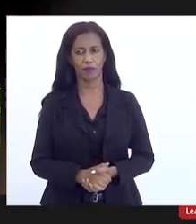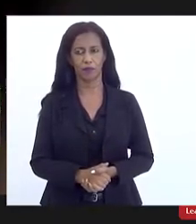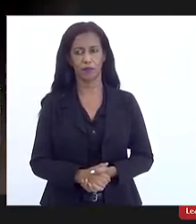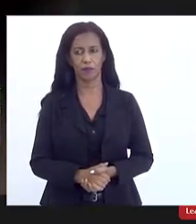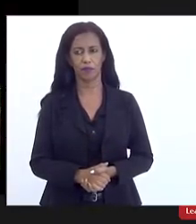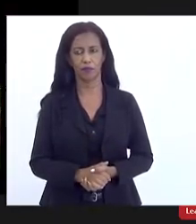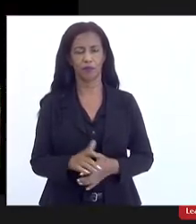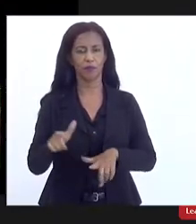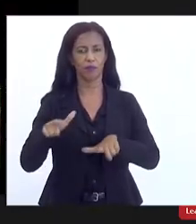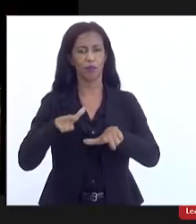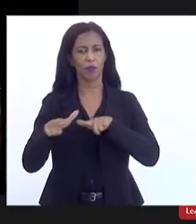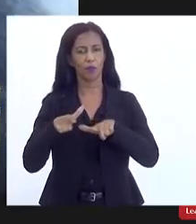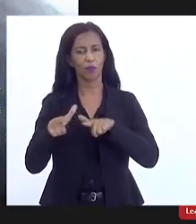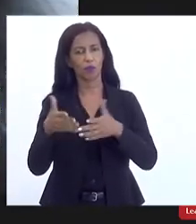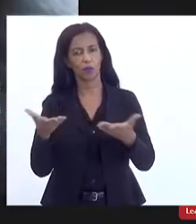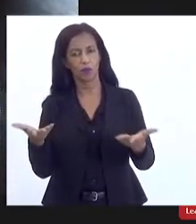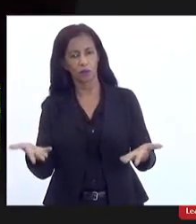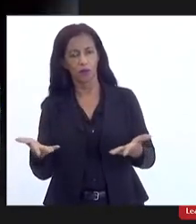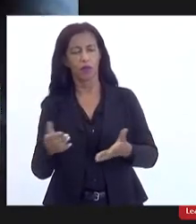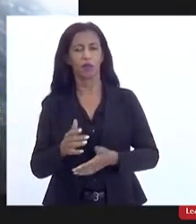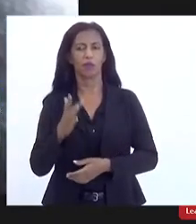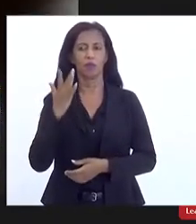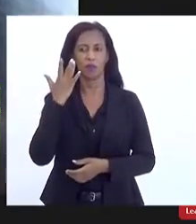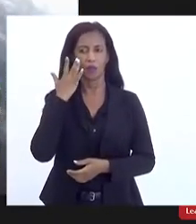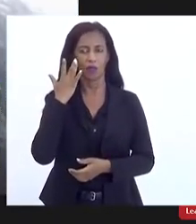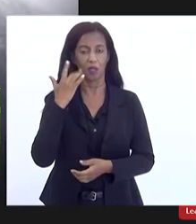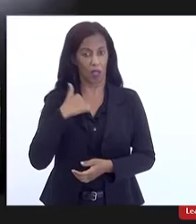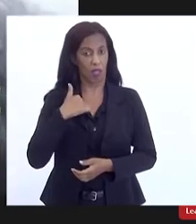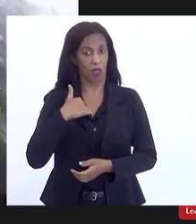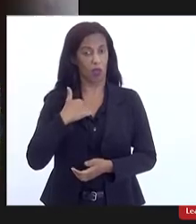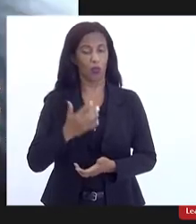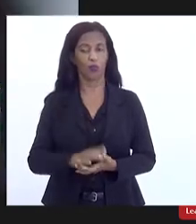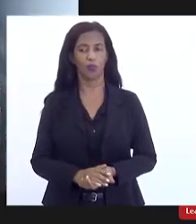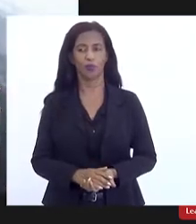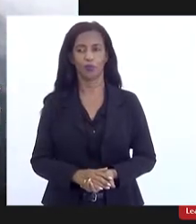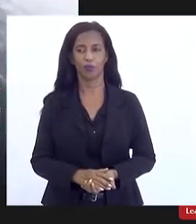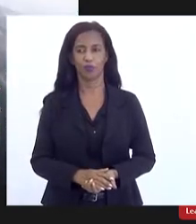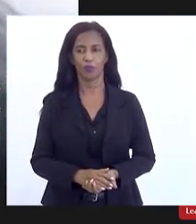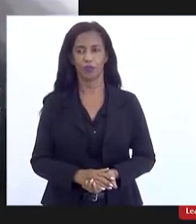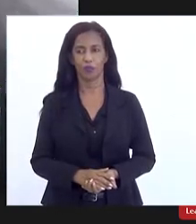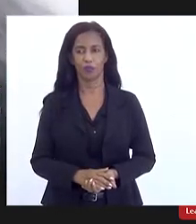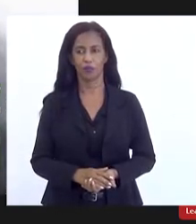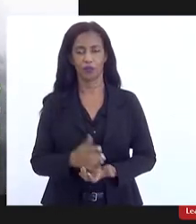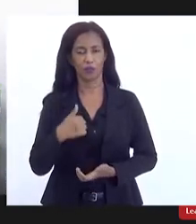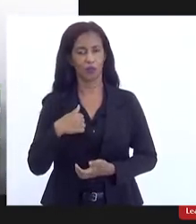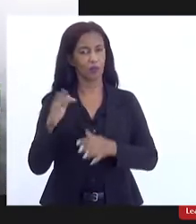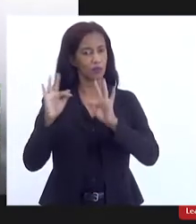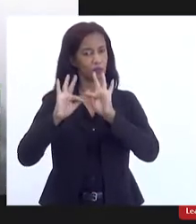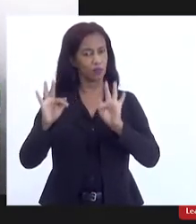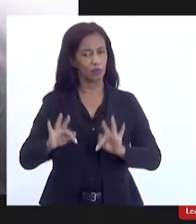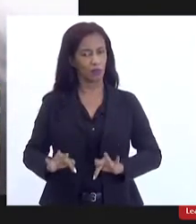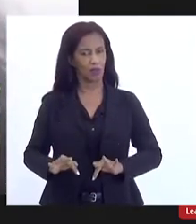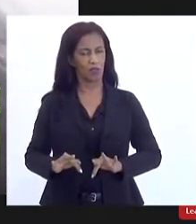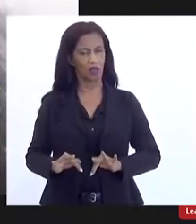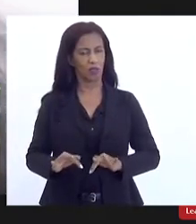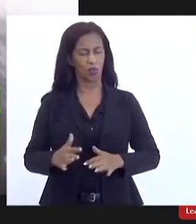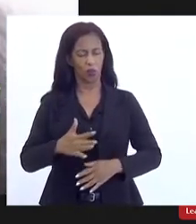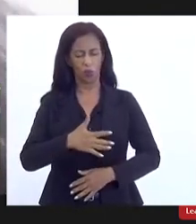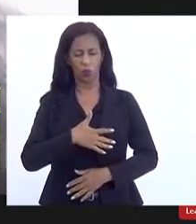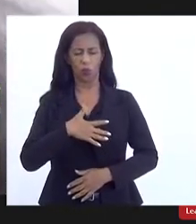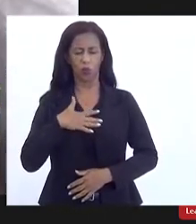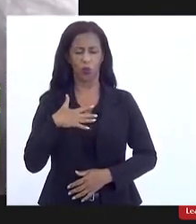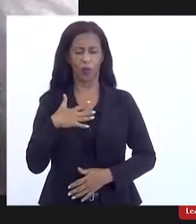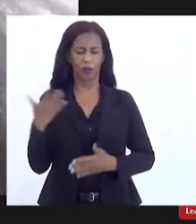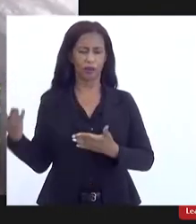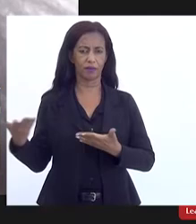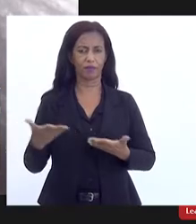o trabalho de vocês e a gente acha eu pelo menos fico muito feliz e honrada pelo convite de